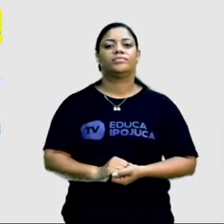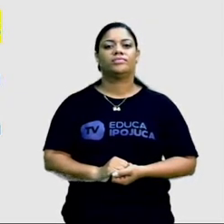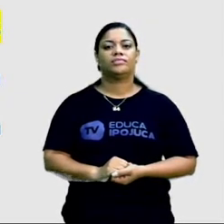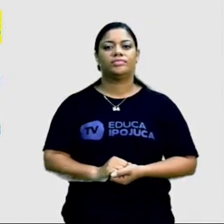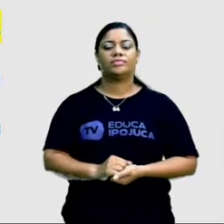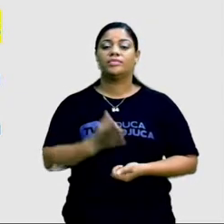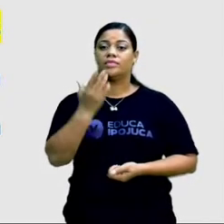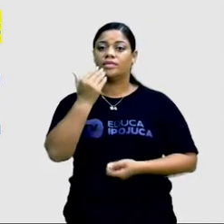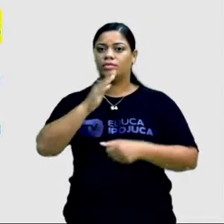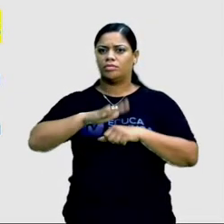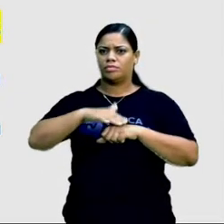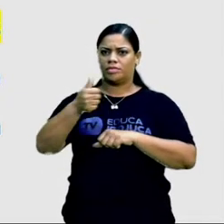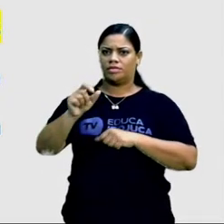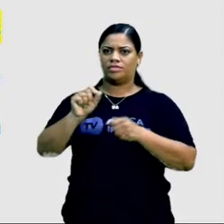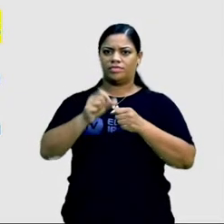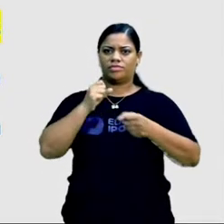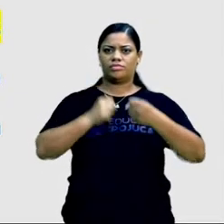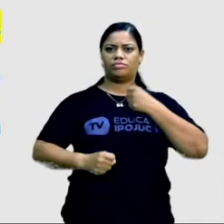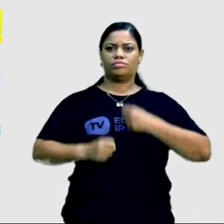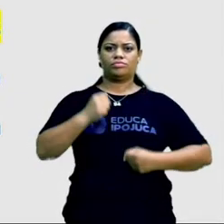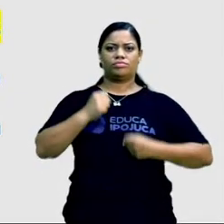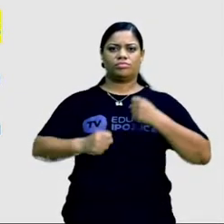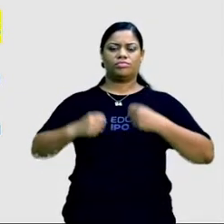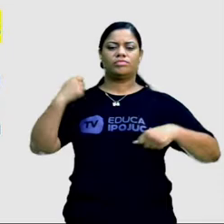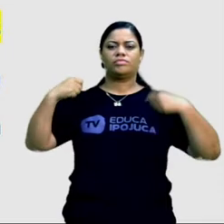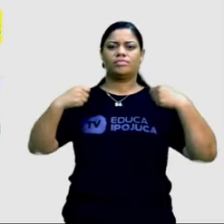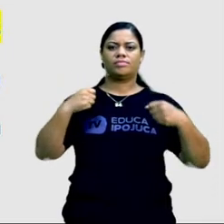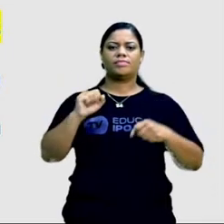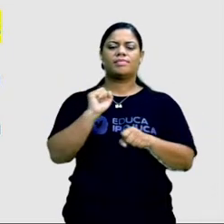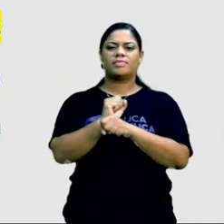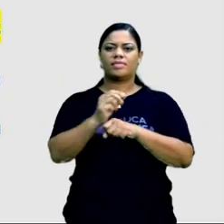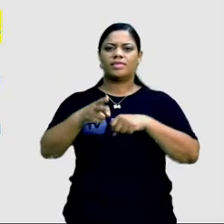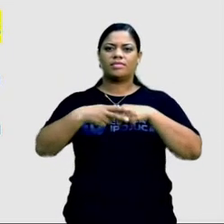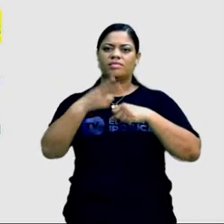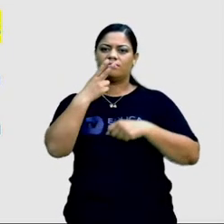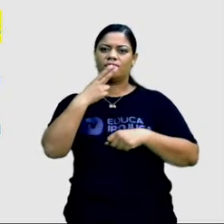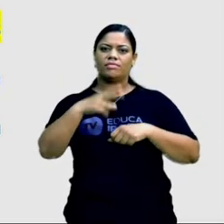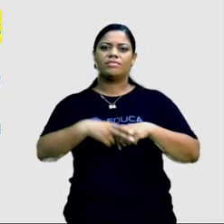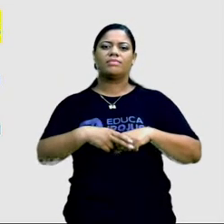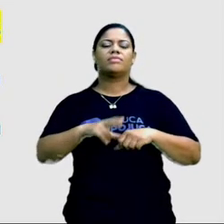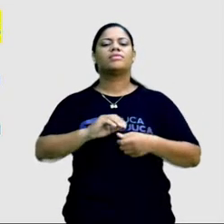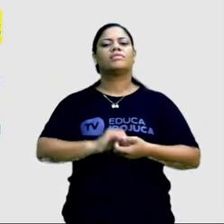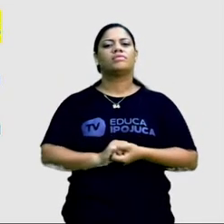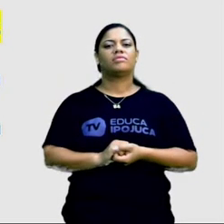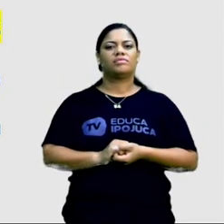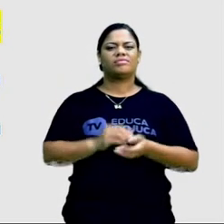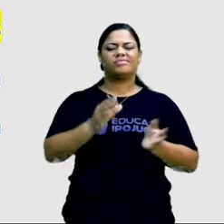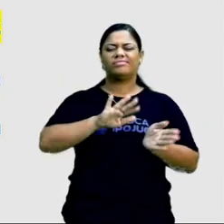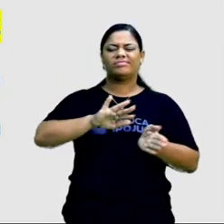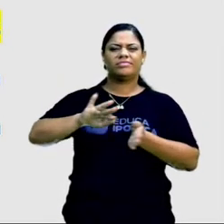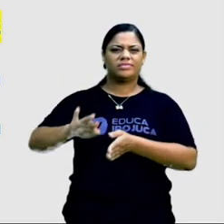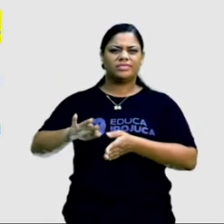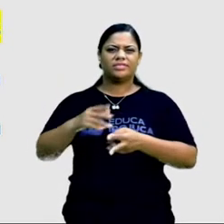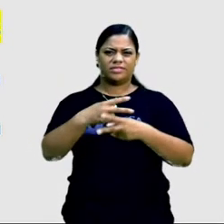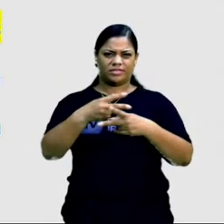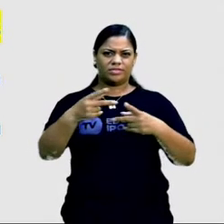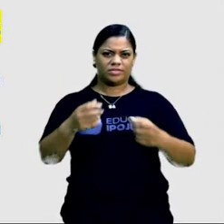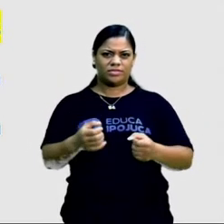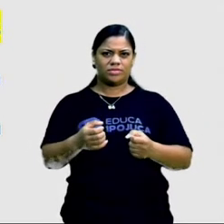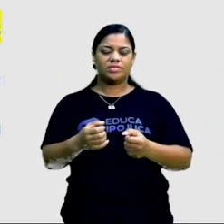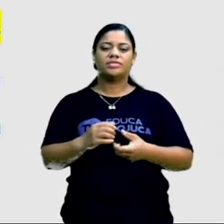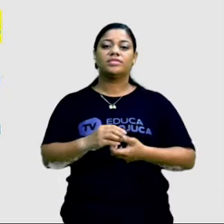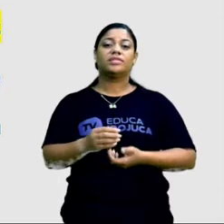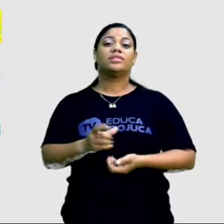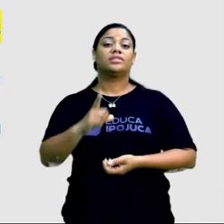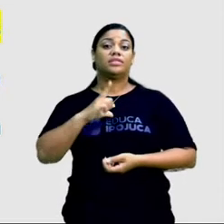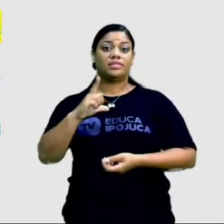Comer melhor, fazer exercícios, parar de fumar, diminuir o estresse, são alguns dos hábitos que reduzem as chances